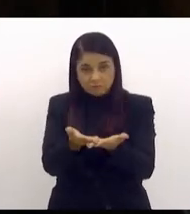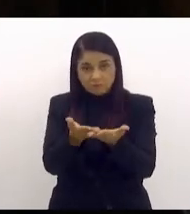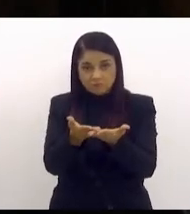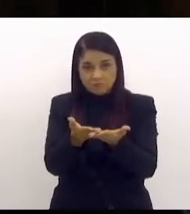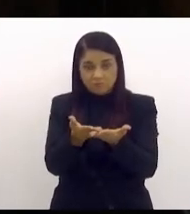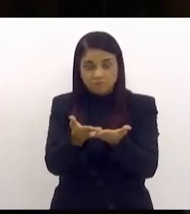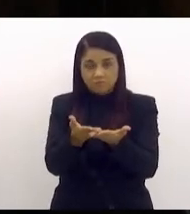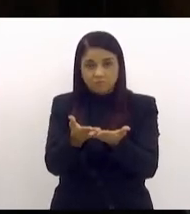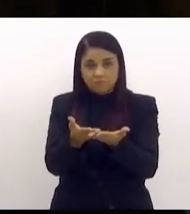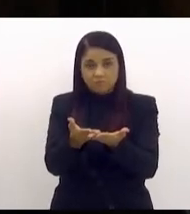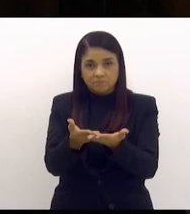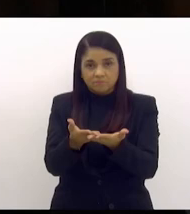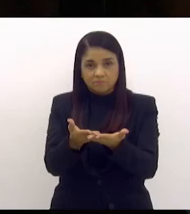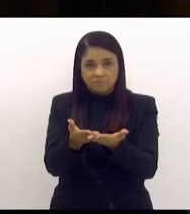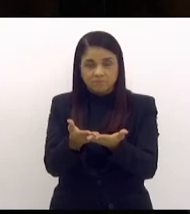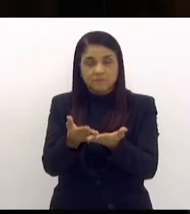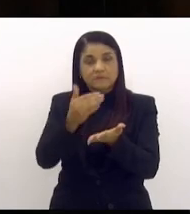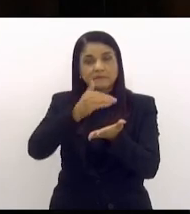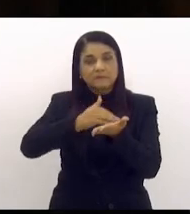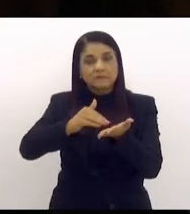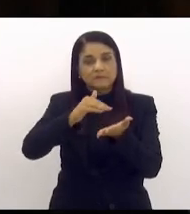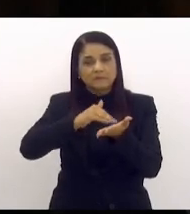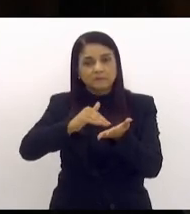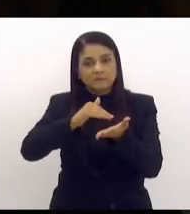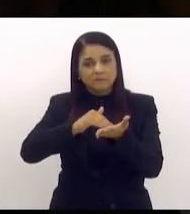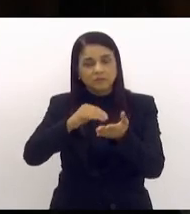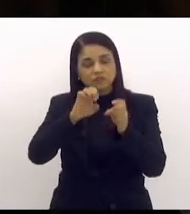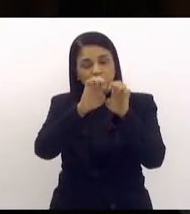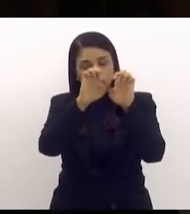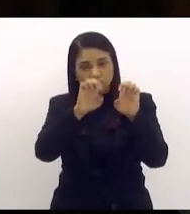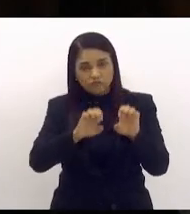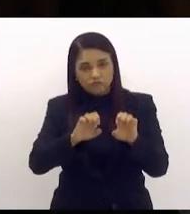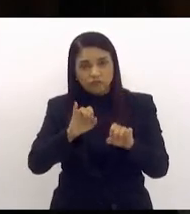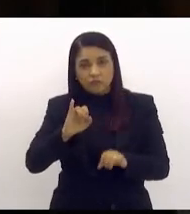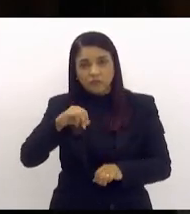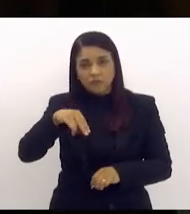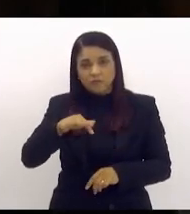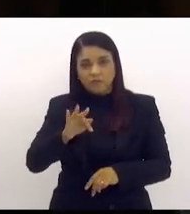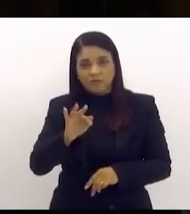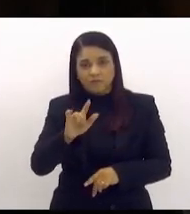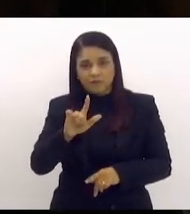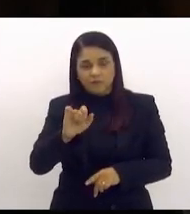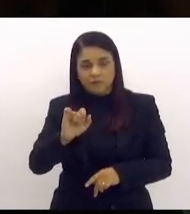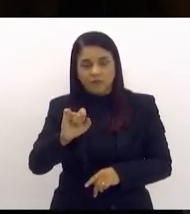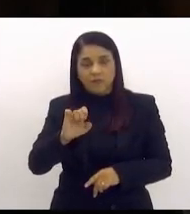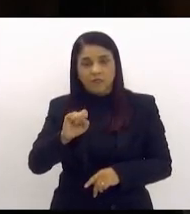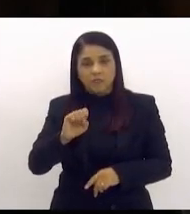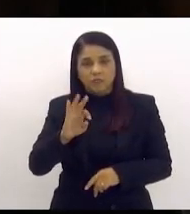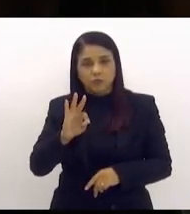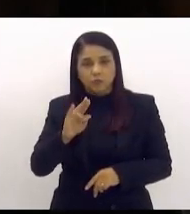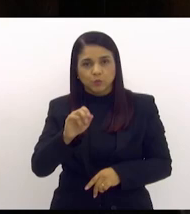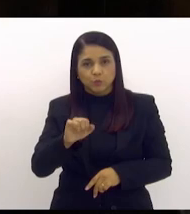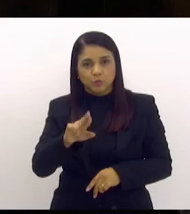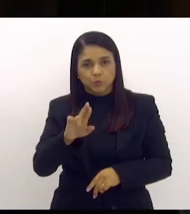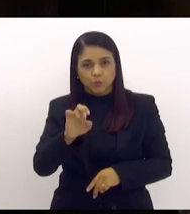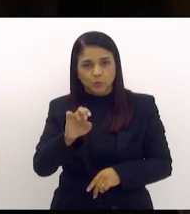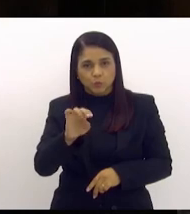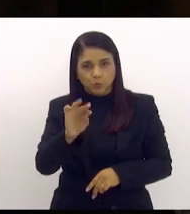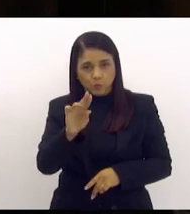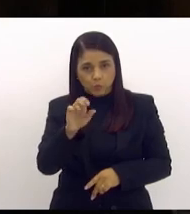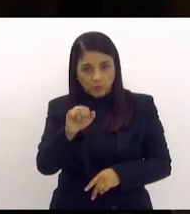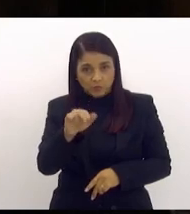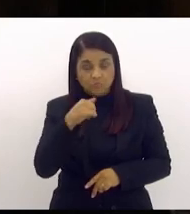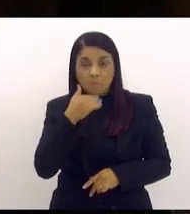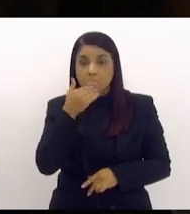para a secretaria de infraestrutura pedindo informação o porquê que a obra